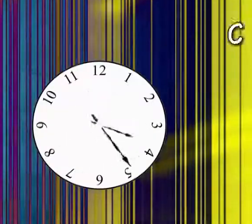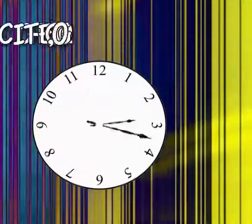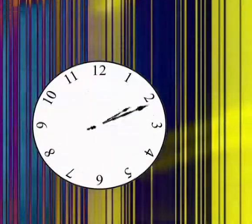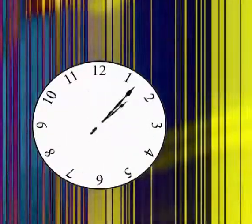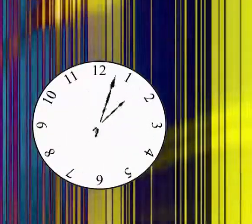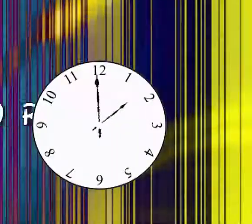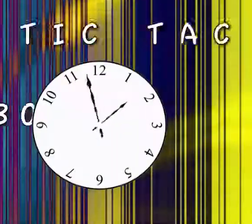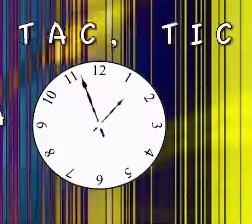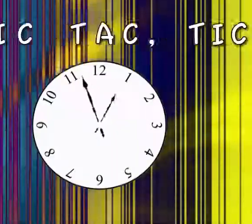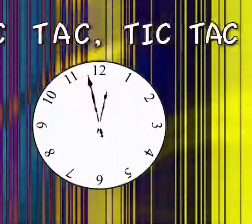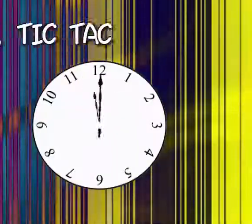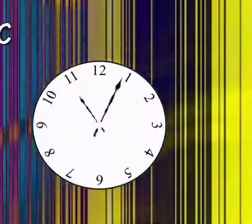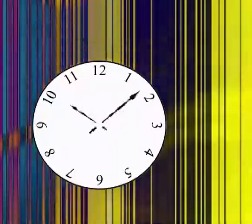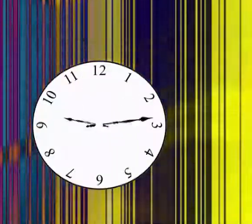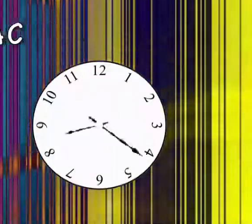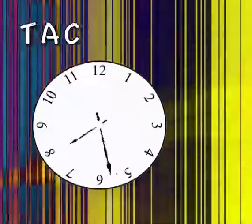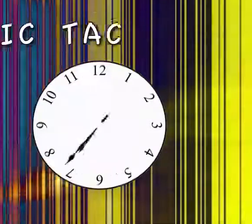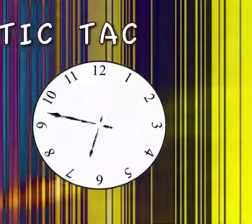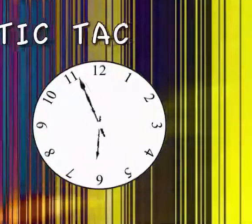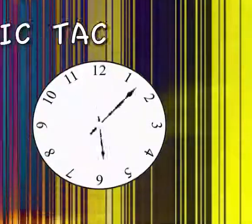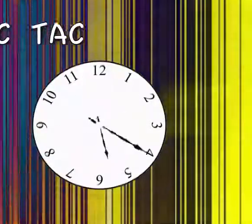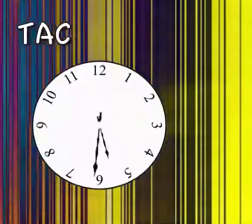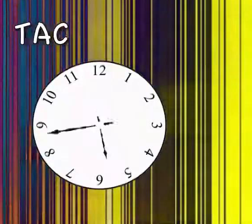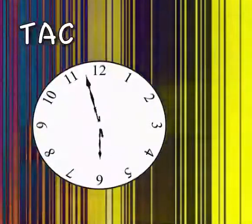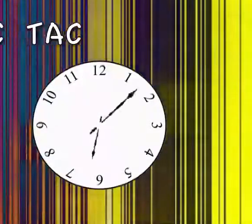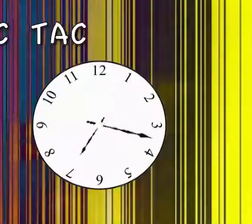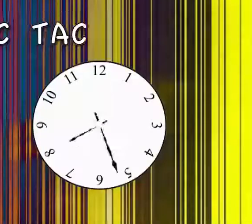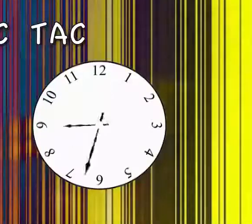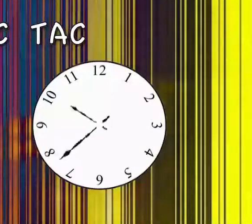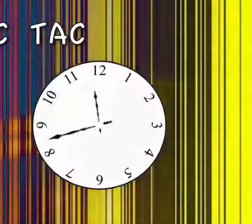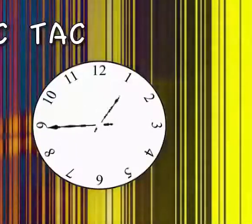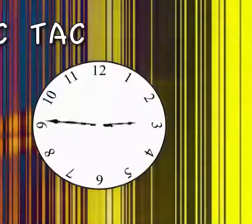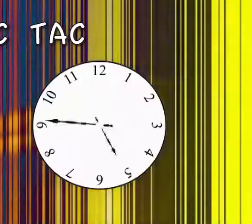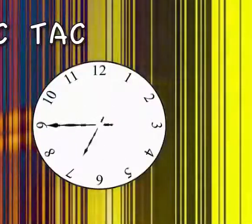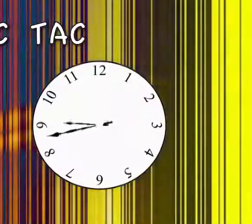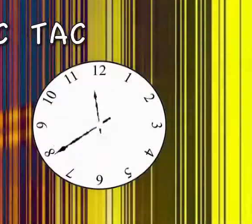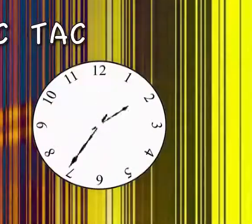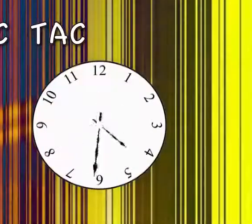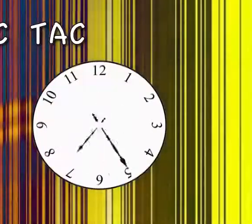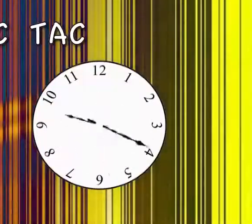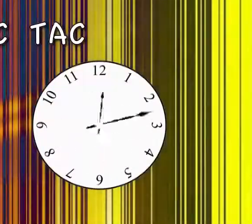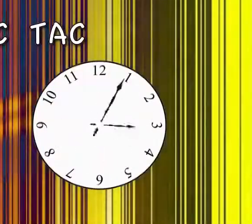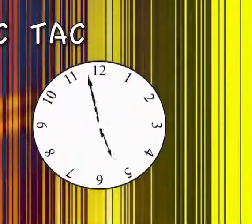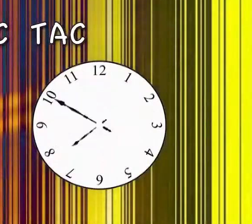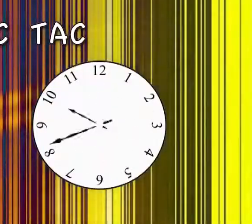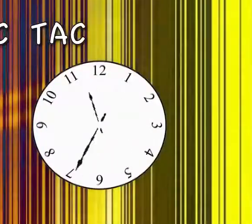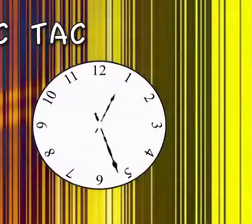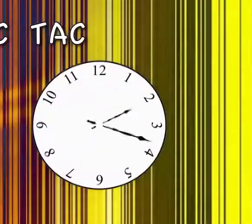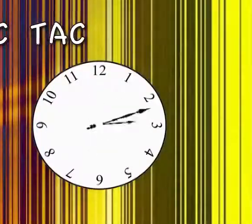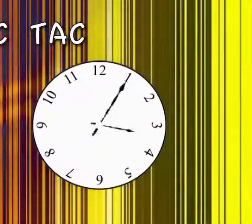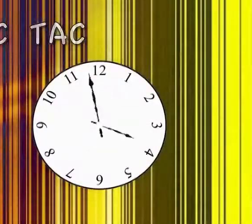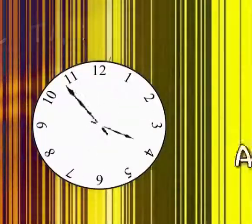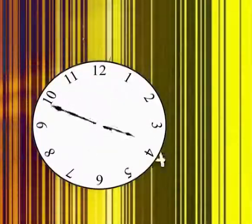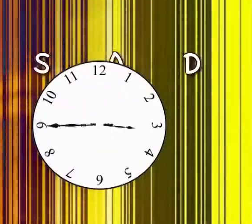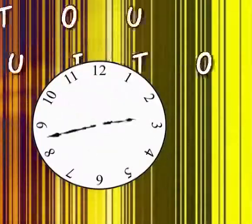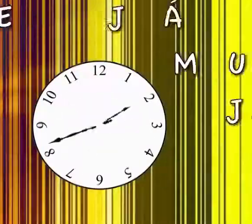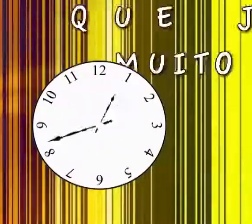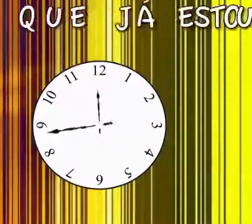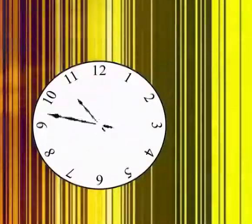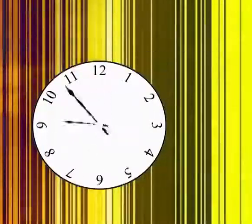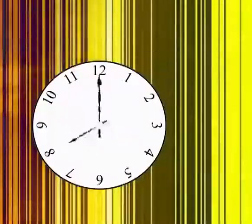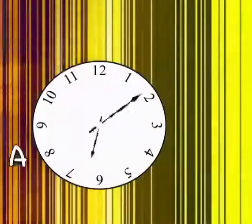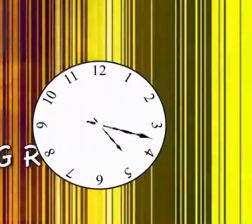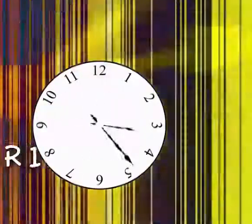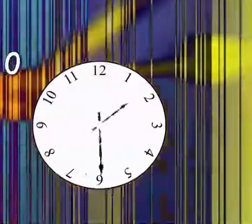Passa tempo, tic-tac, tic-tac, passa a hora, chega logo, tic-tac, tic-tac, vai-te embora. Passa